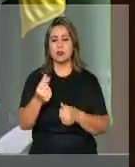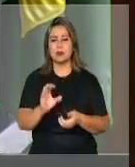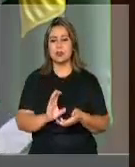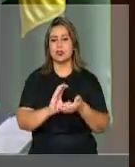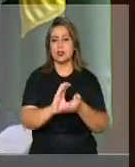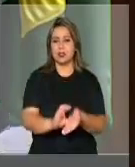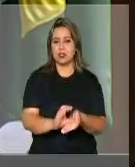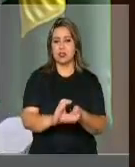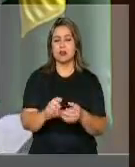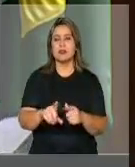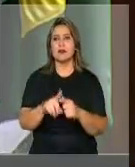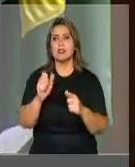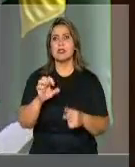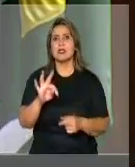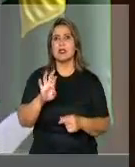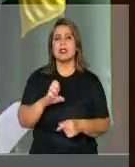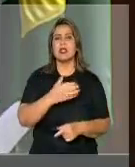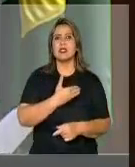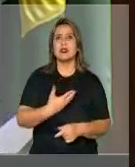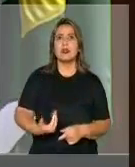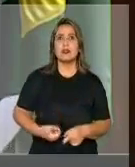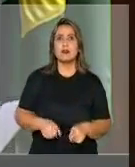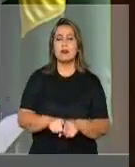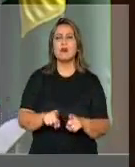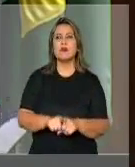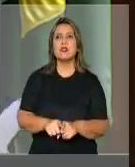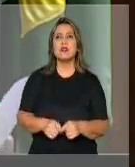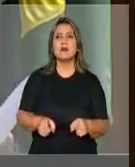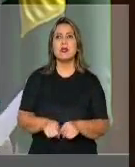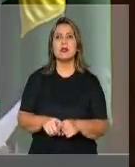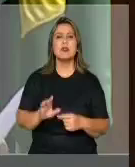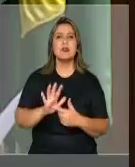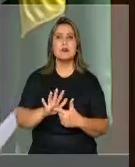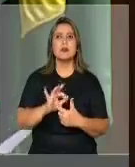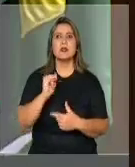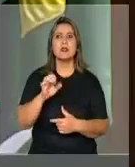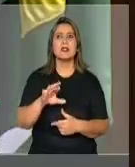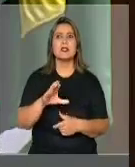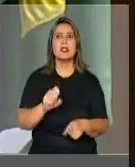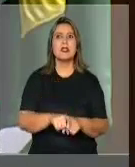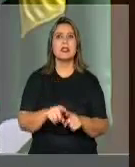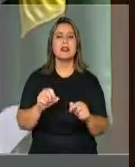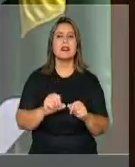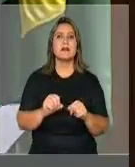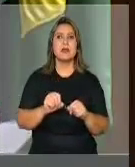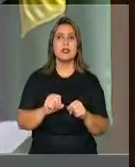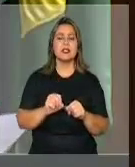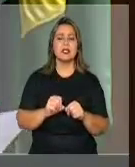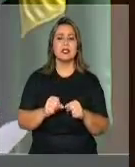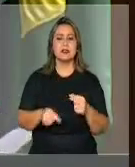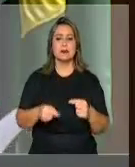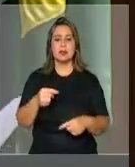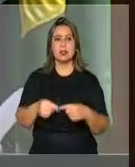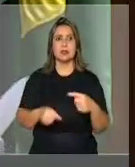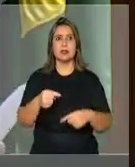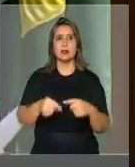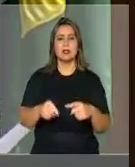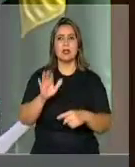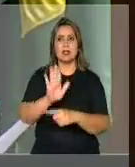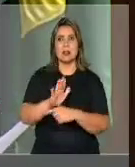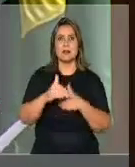recursos para os agentes públicos, para os atores públicos, a exemplo do INCRA, fazerem as políticas